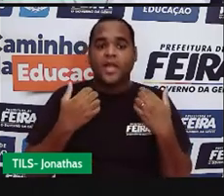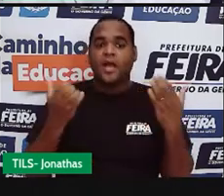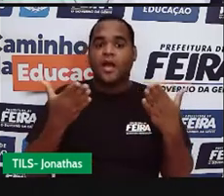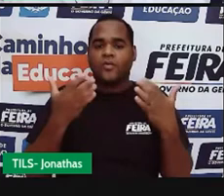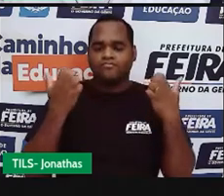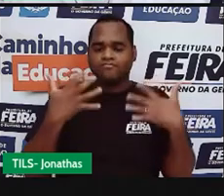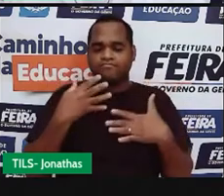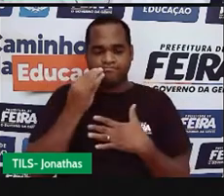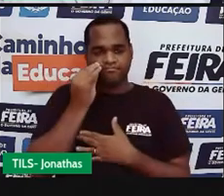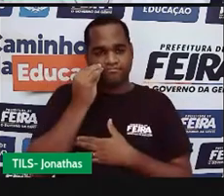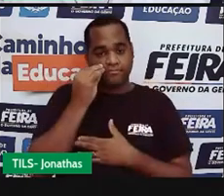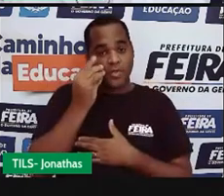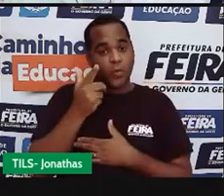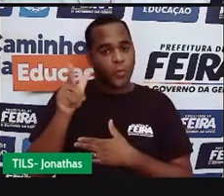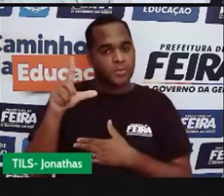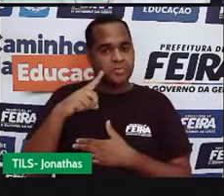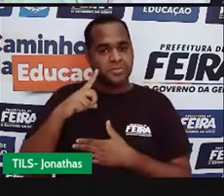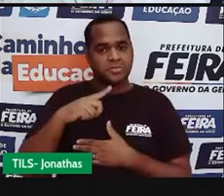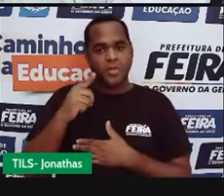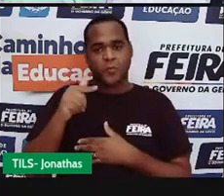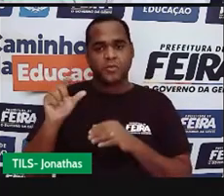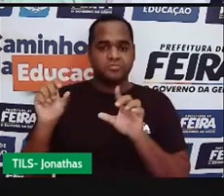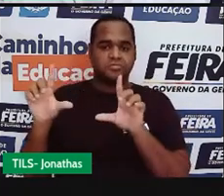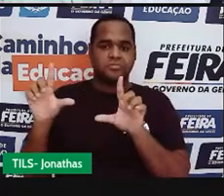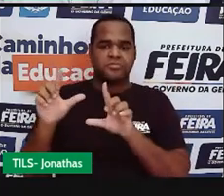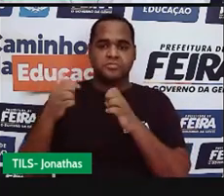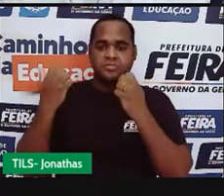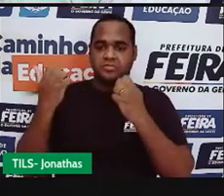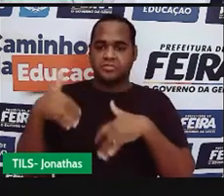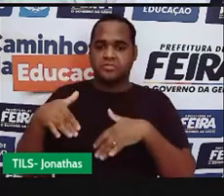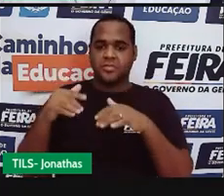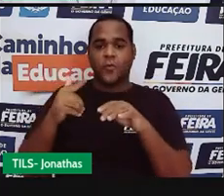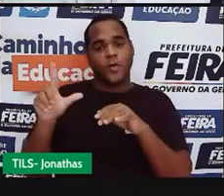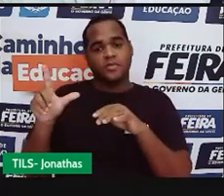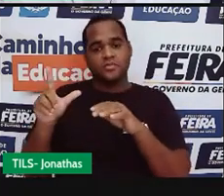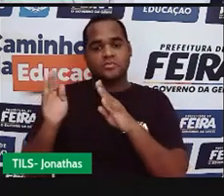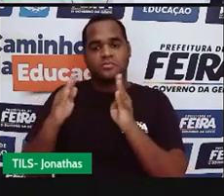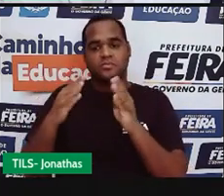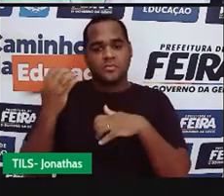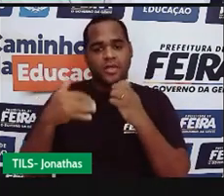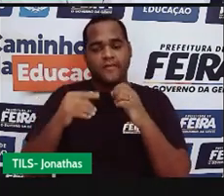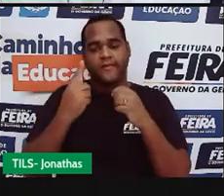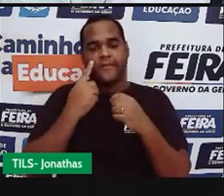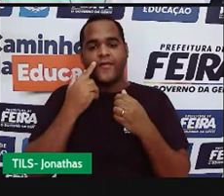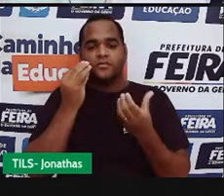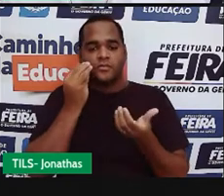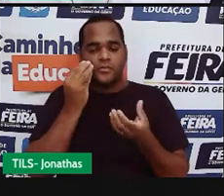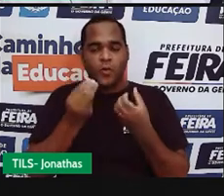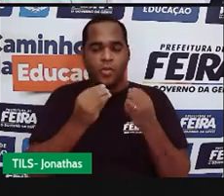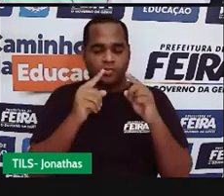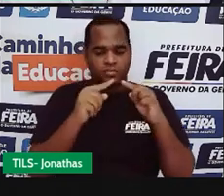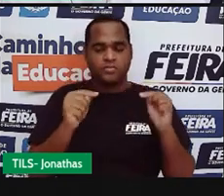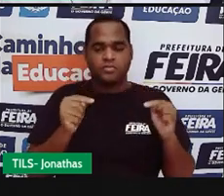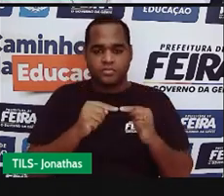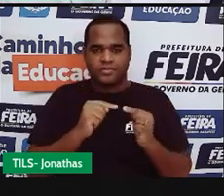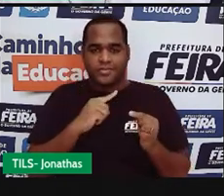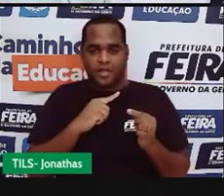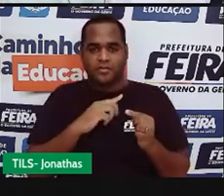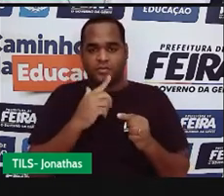vamos tentar construir o outro aqui do lado. Vamos ver se dá para fazer um triângulo onde um lado